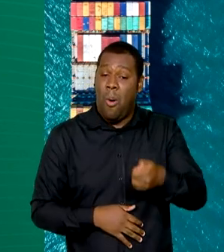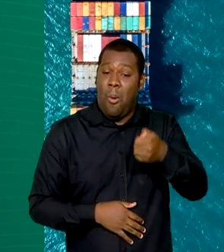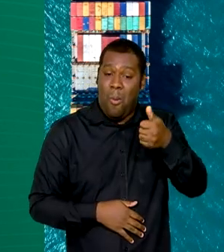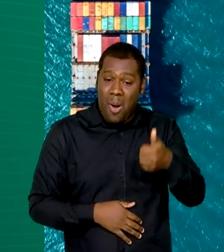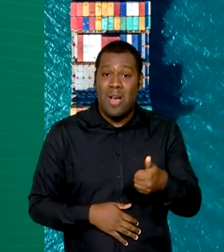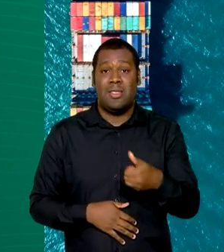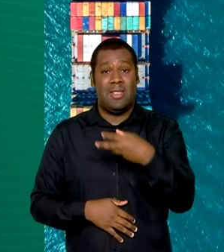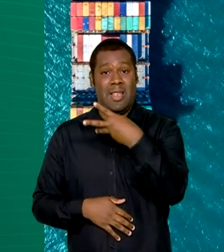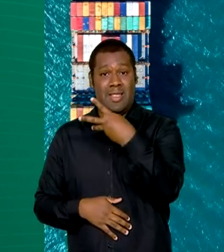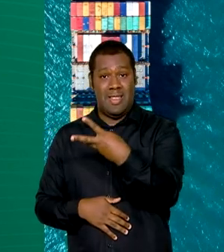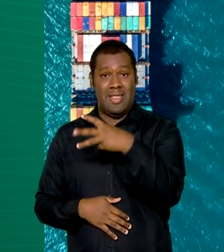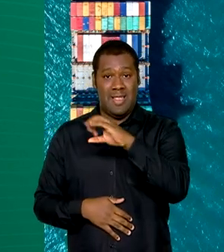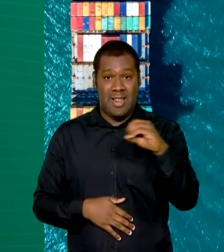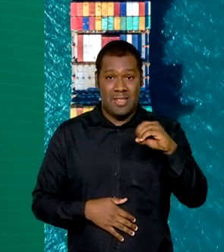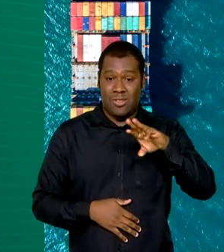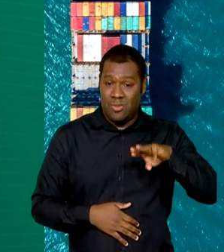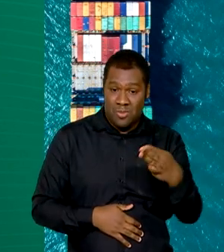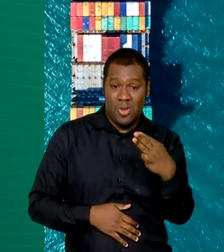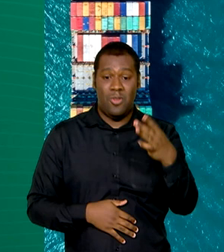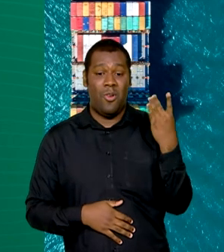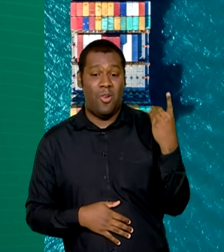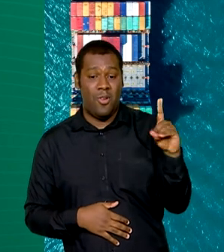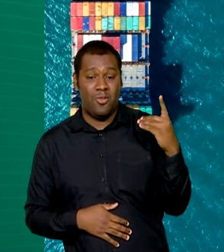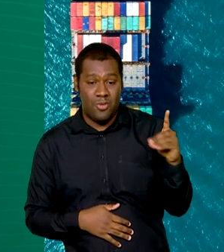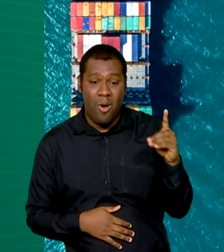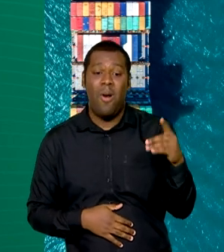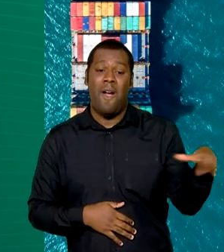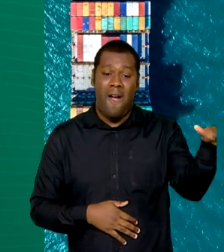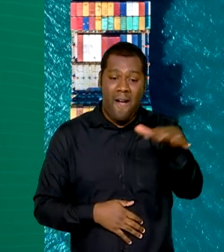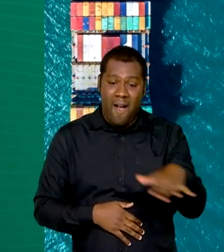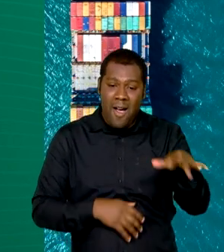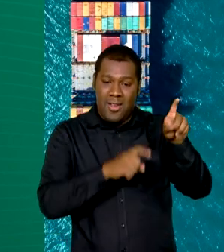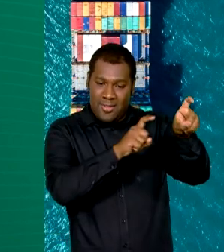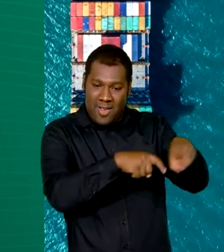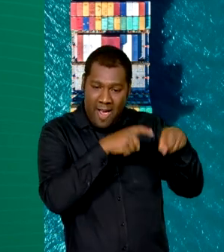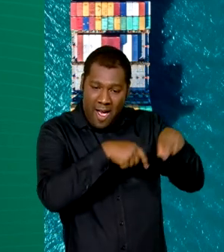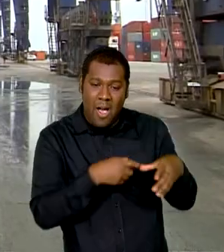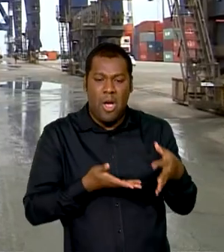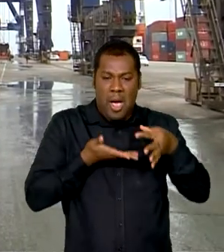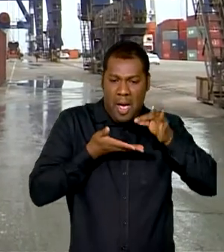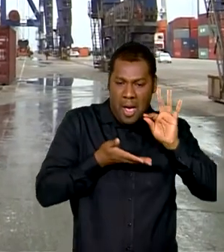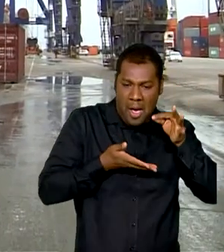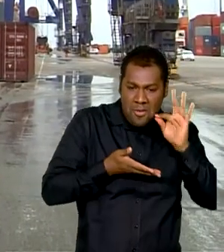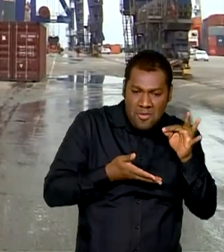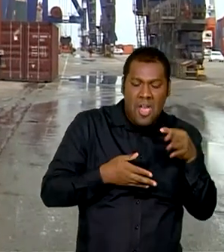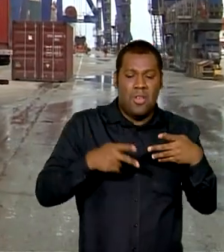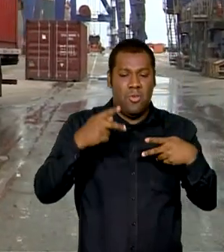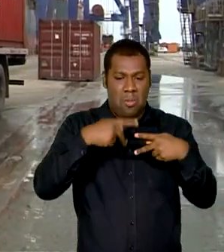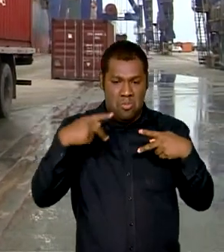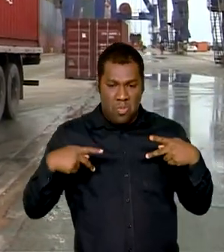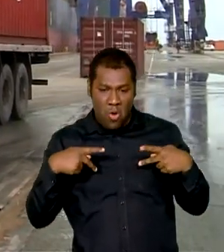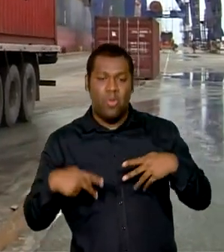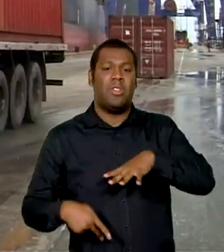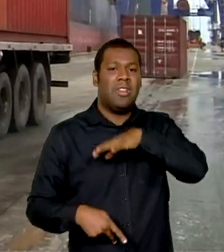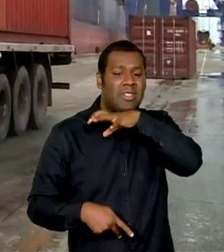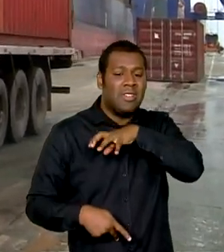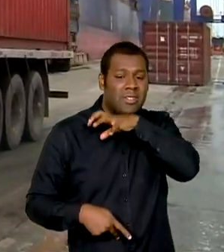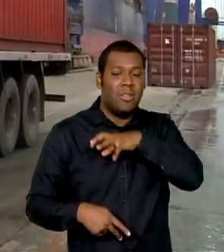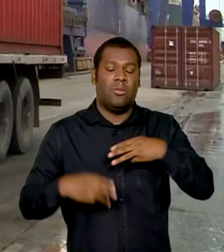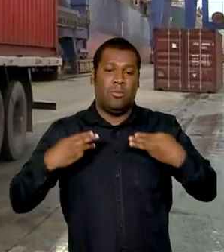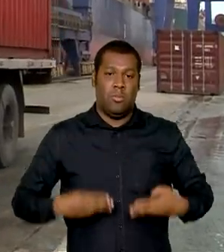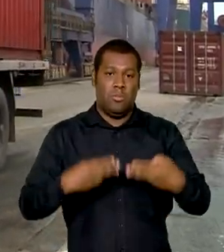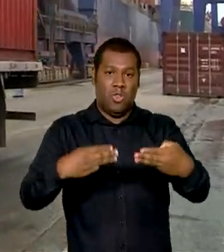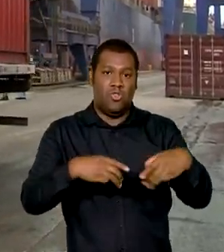de dólares em artigos ligados ao agro, como café e proteína animal. De acordo com o Ministério da Agricultura e